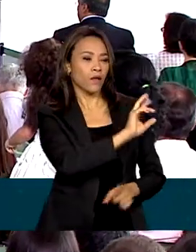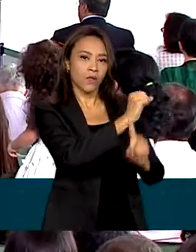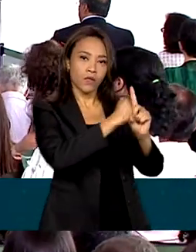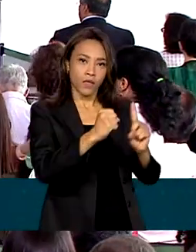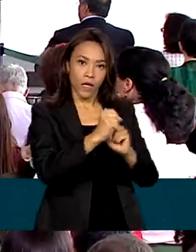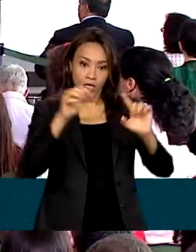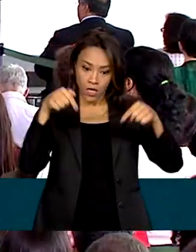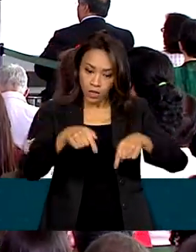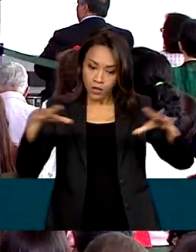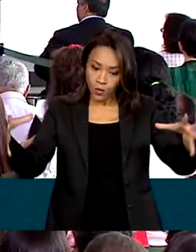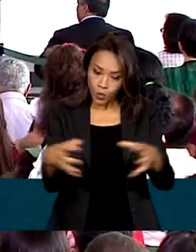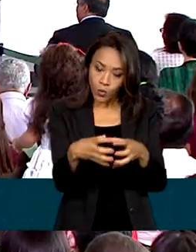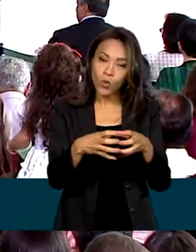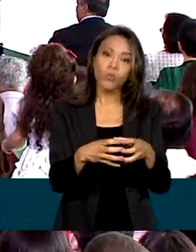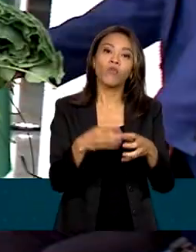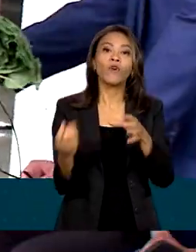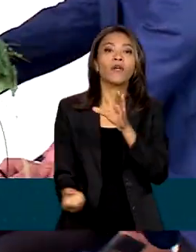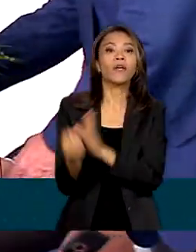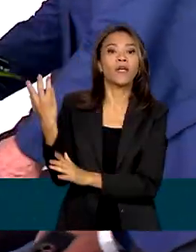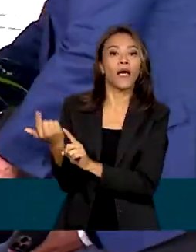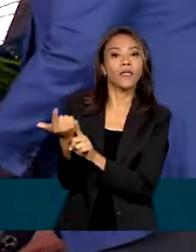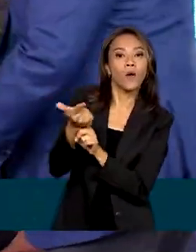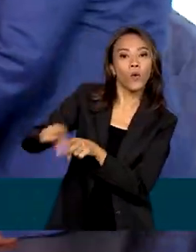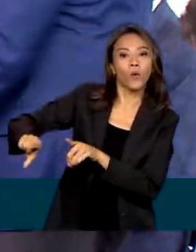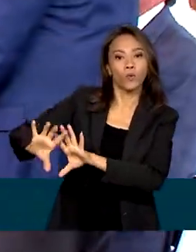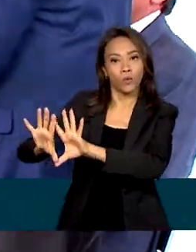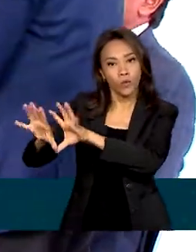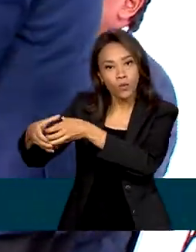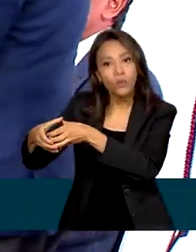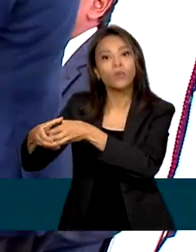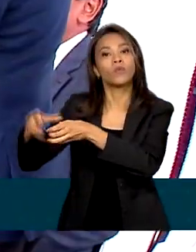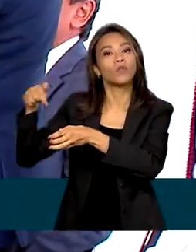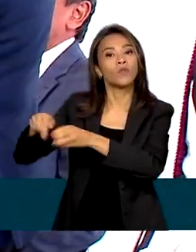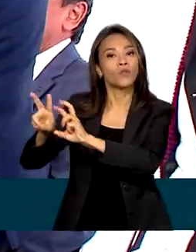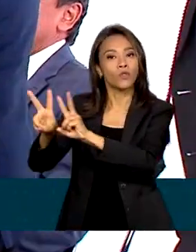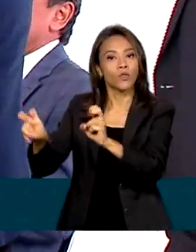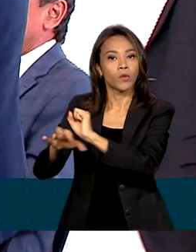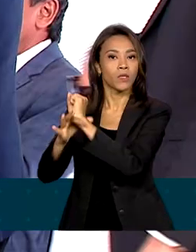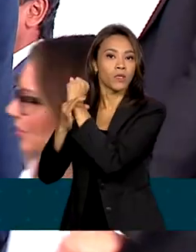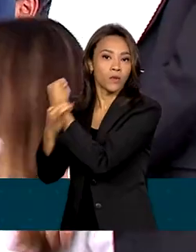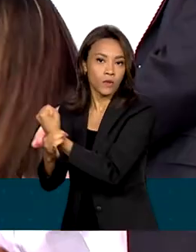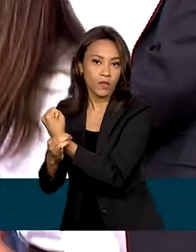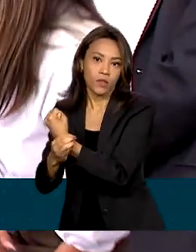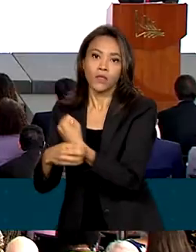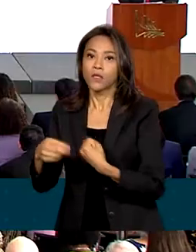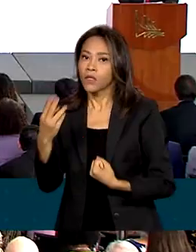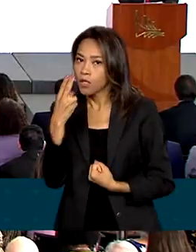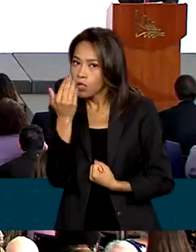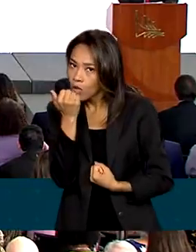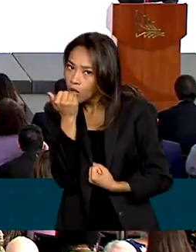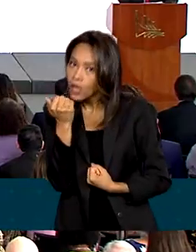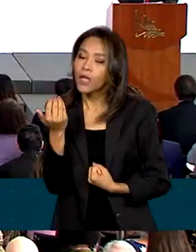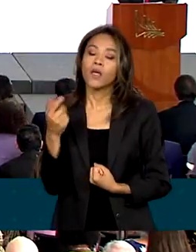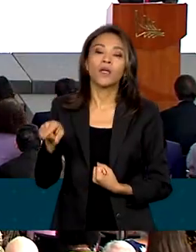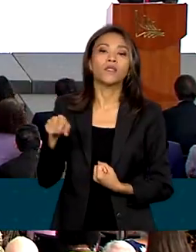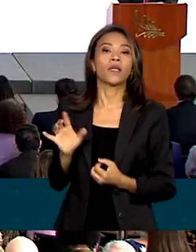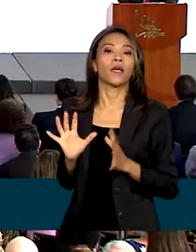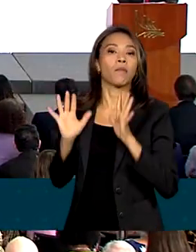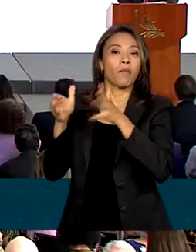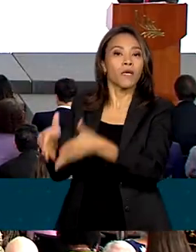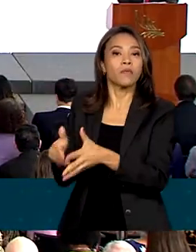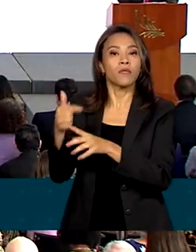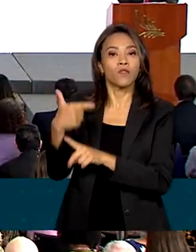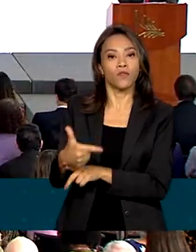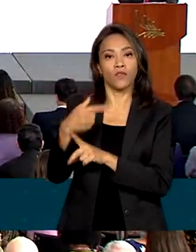Conselho, foi criada a Câmara Interministerial de Segurança Alimentar e Nutricional, com a participação de